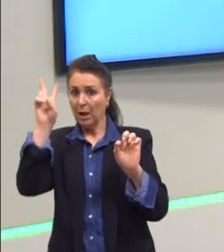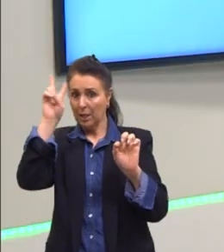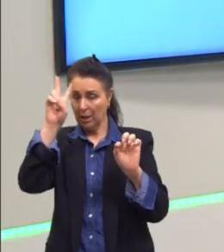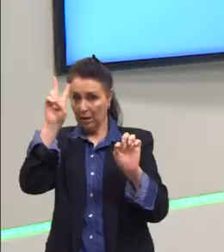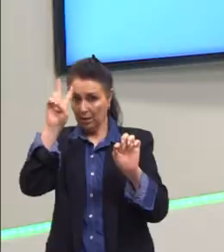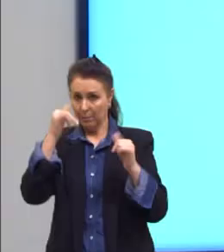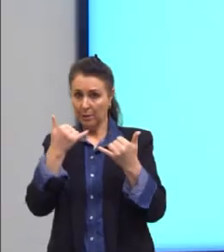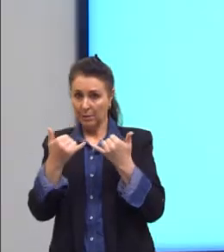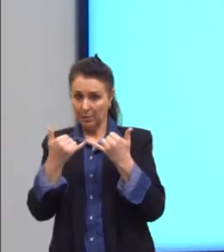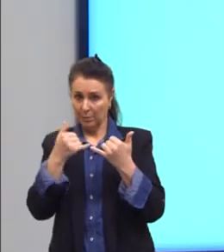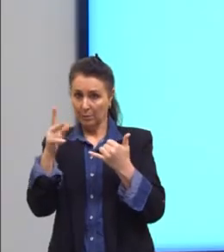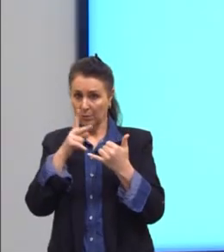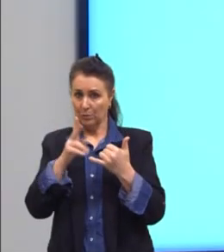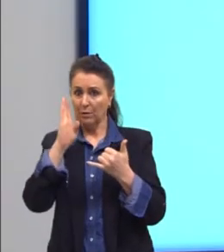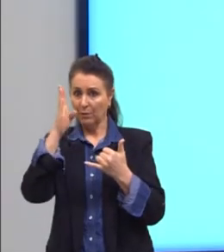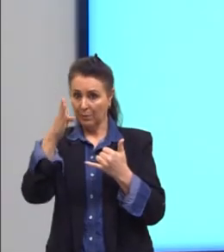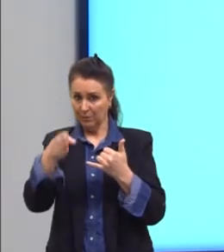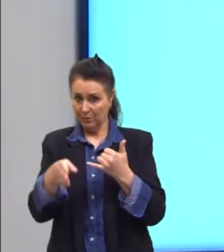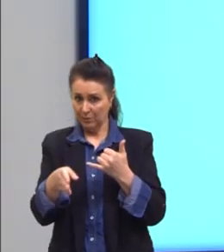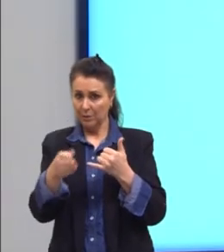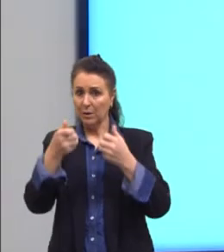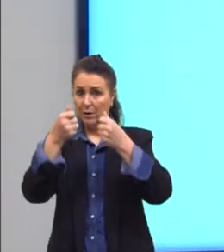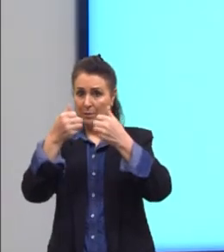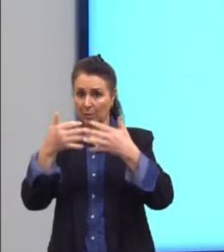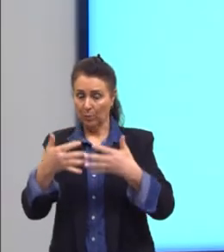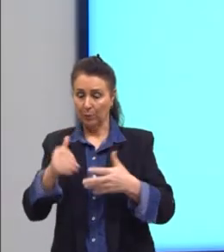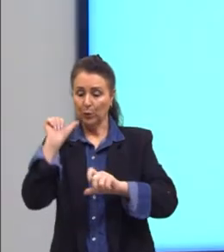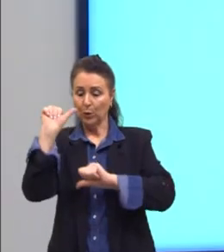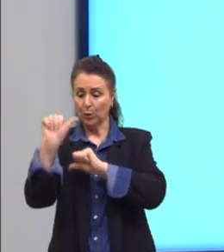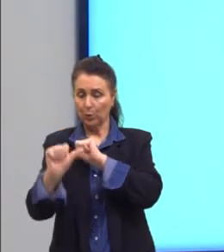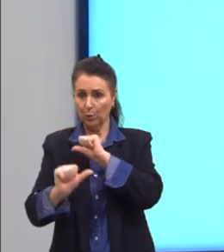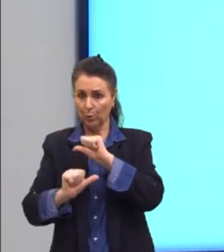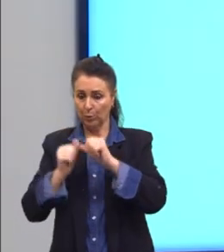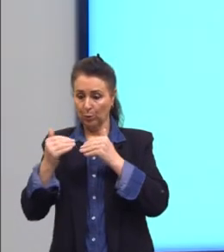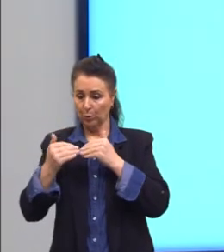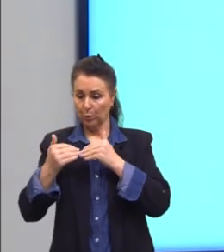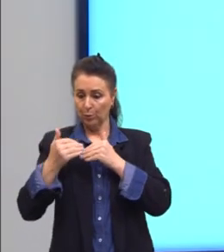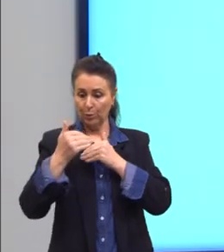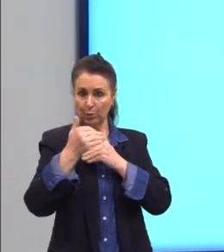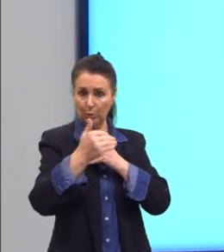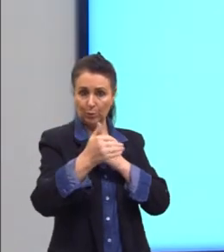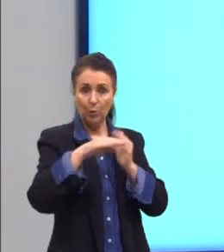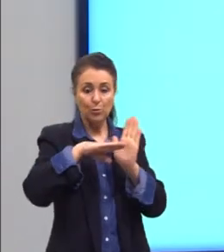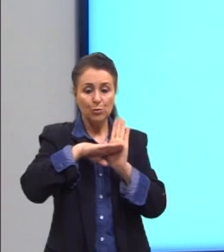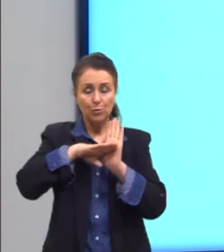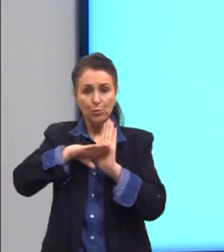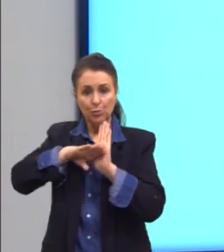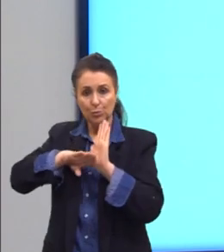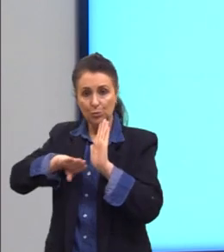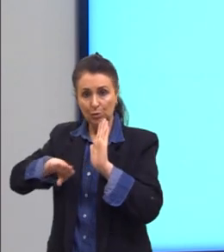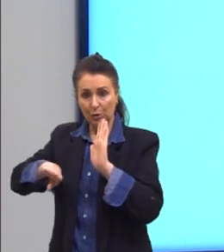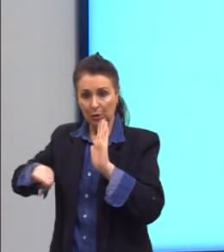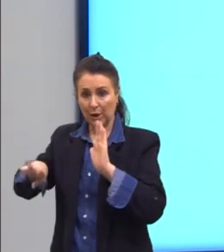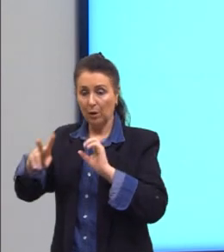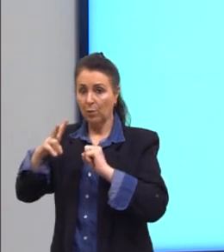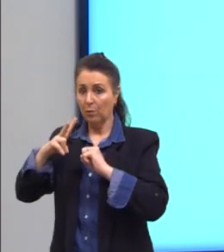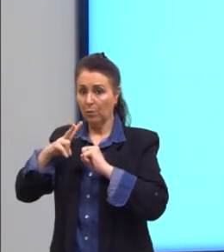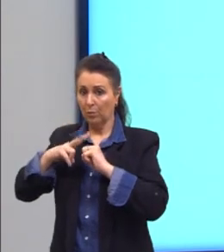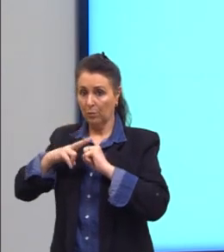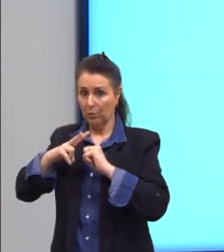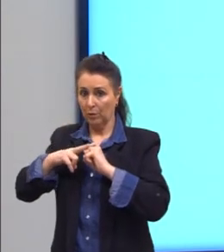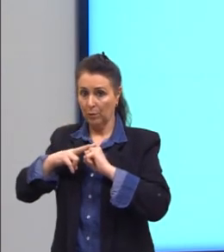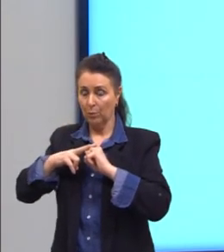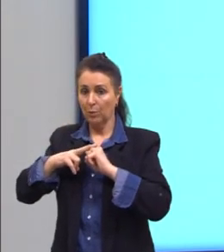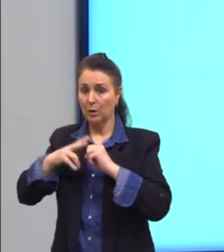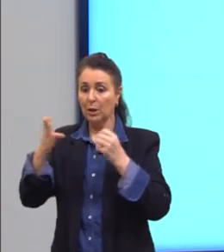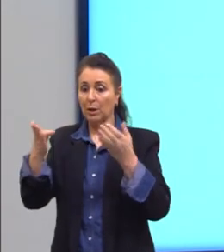Eu transferi tudo lá para frente, tirei o by, tirei o verbo to be e peguei o